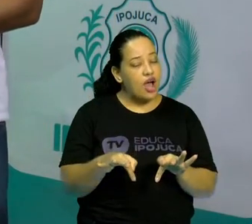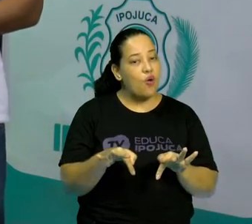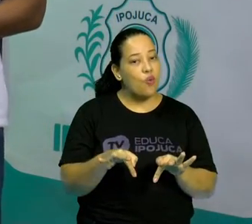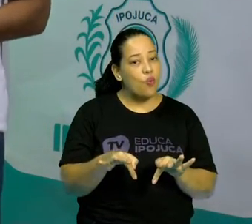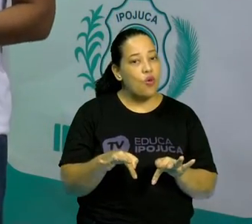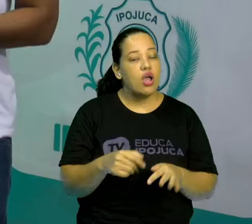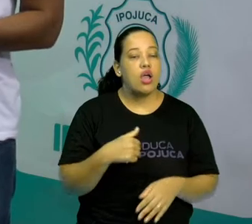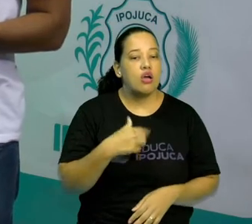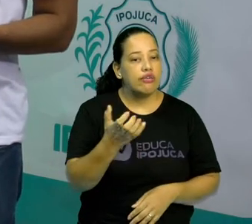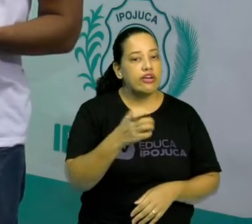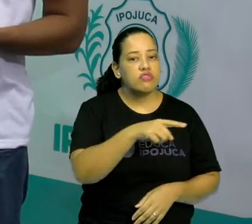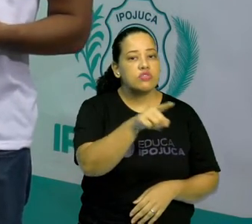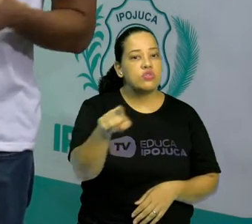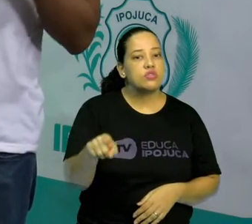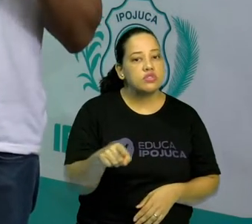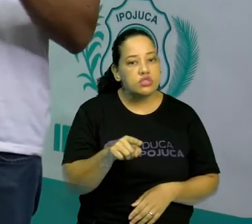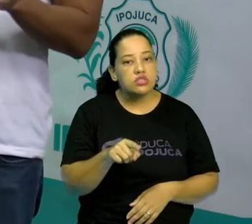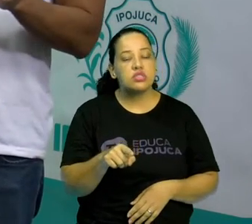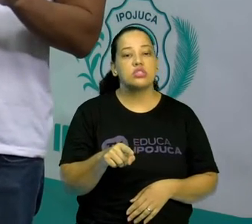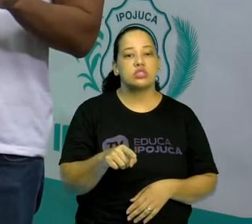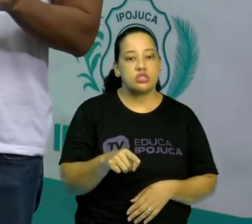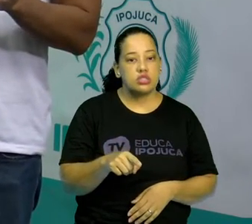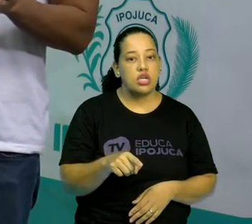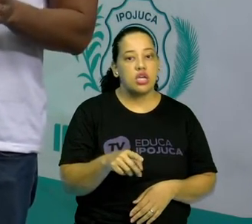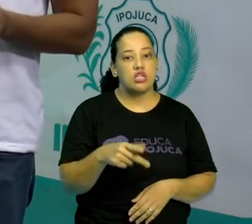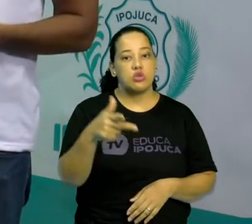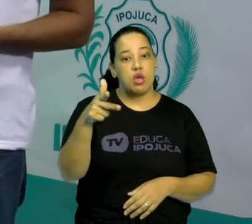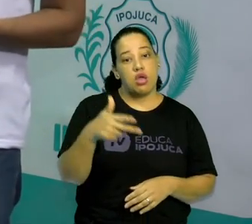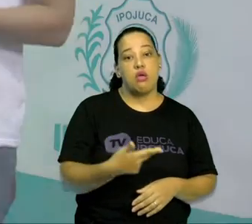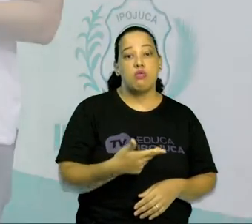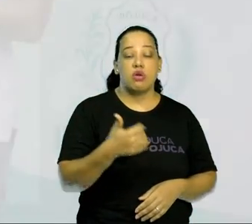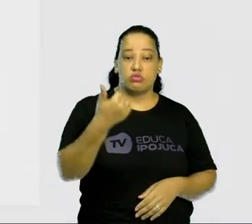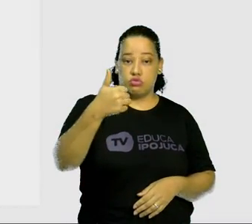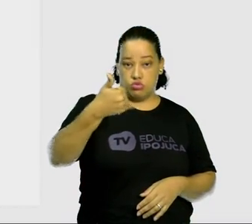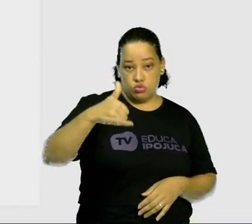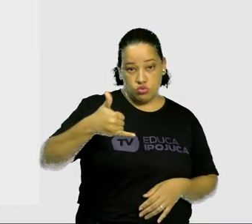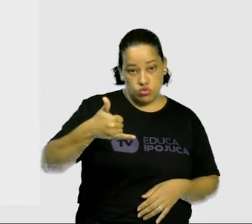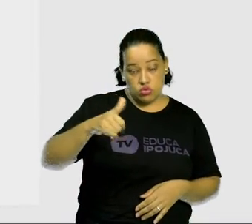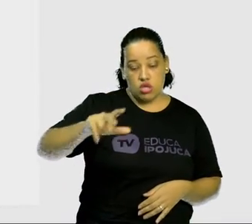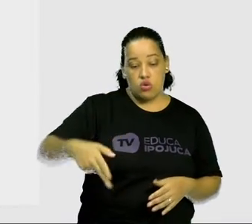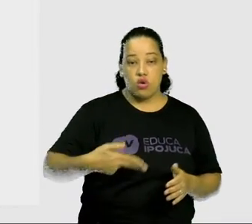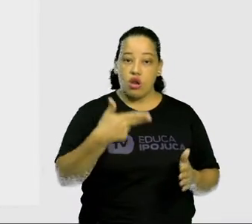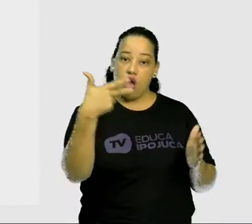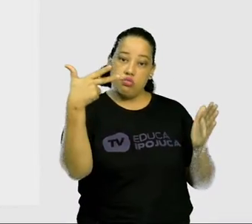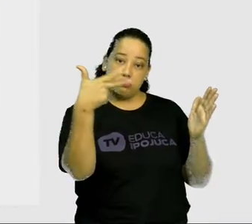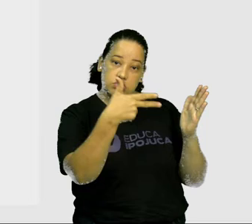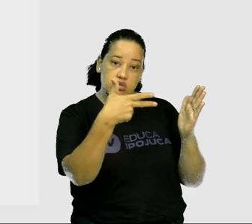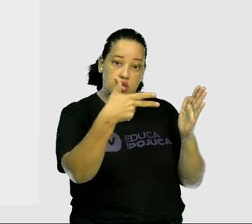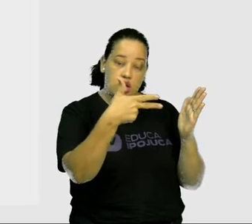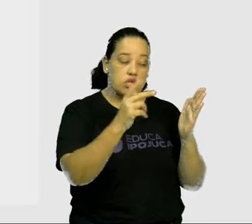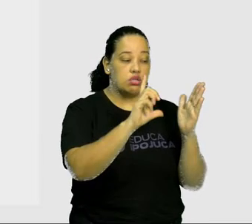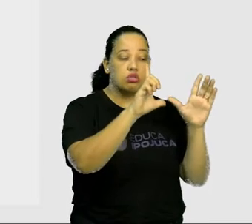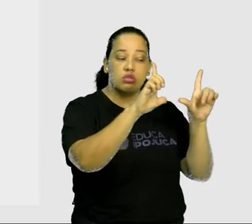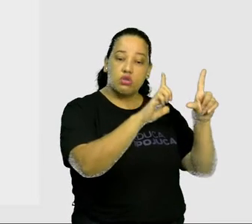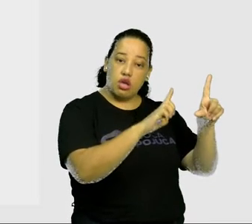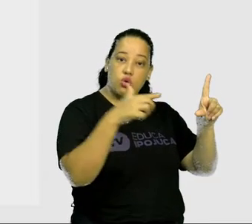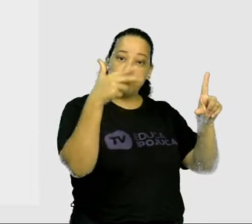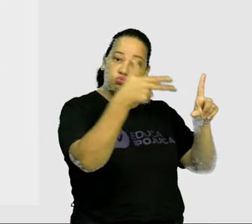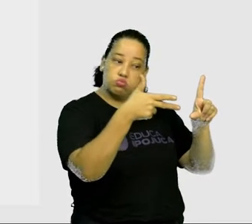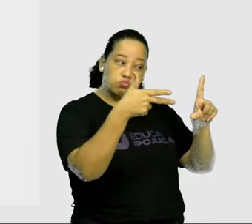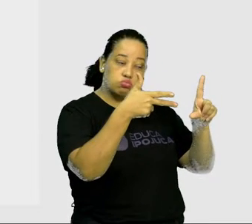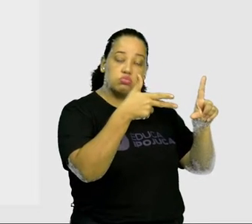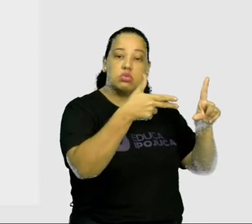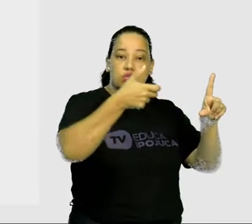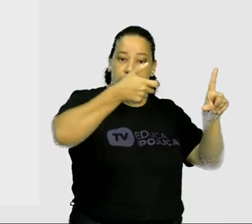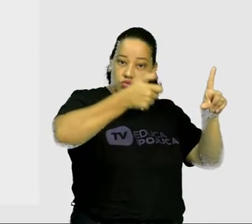eu quero que vocês peguem a câmera do celular de vocês, direcionem para esse QR Code, tá? Ele